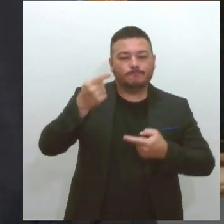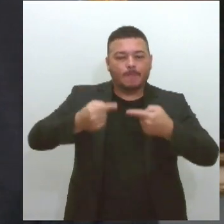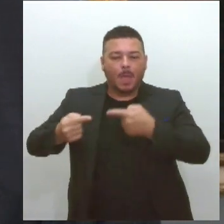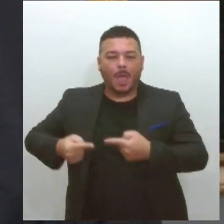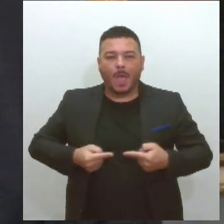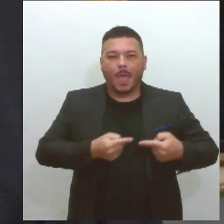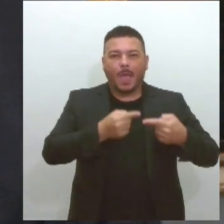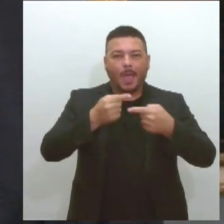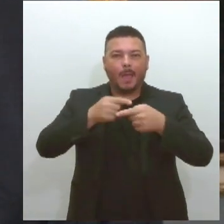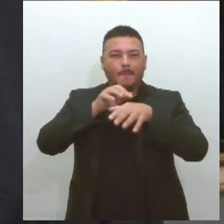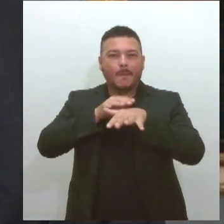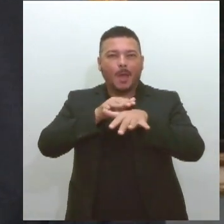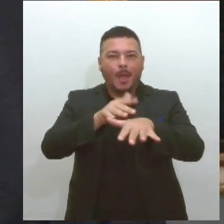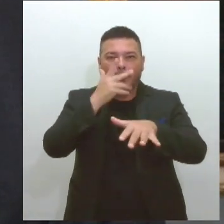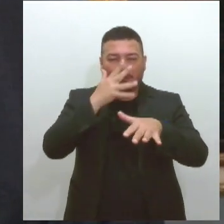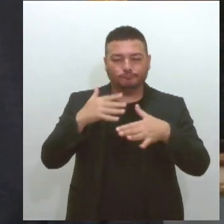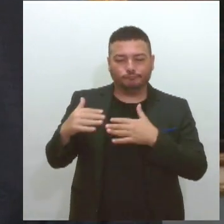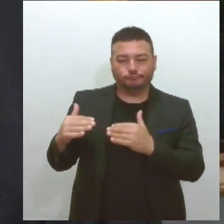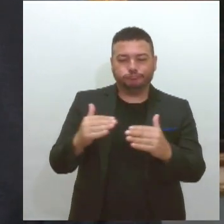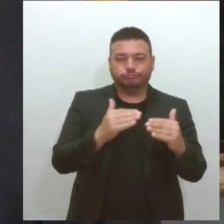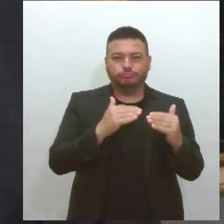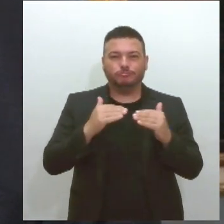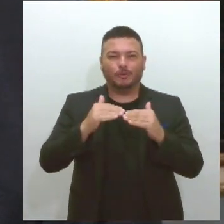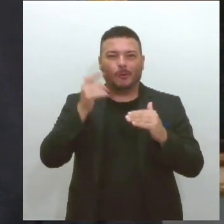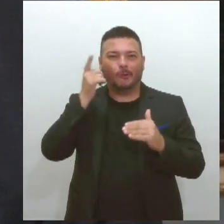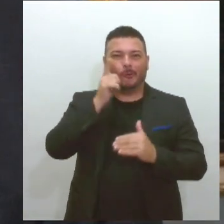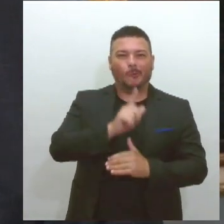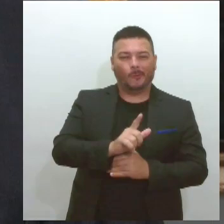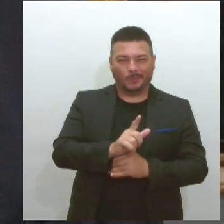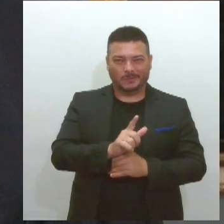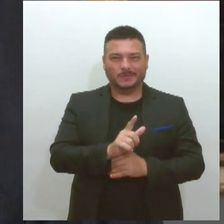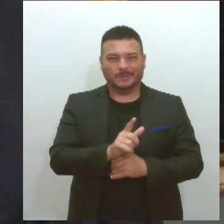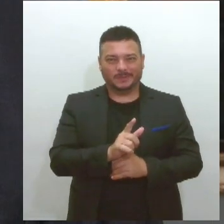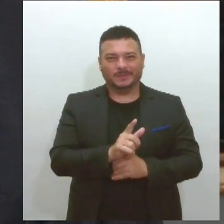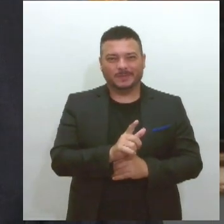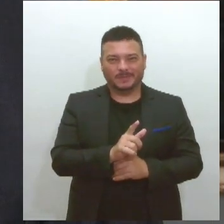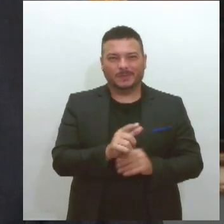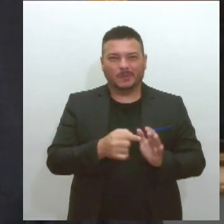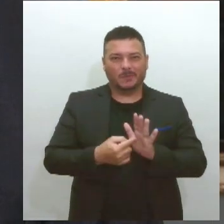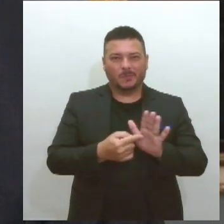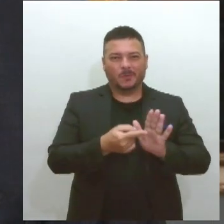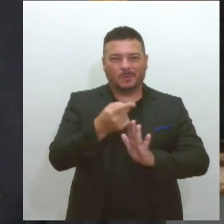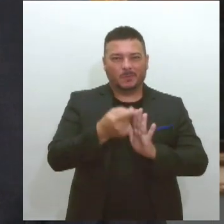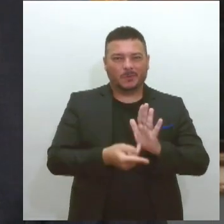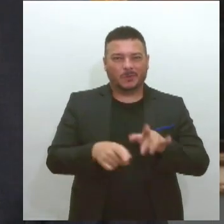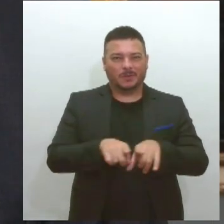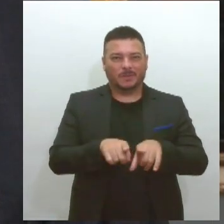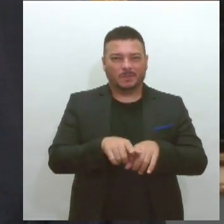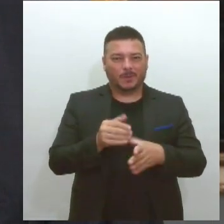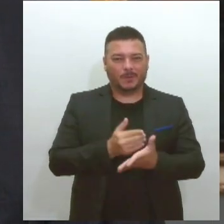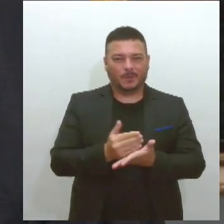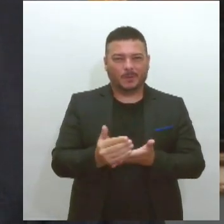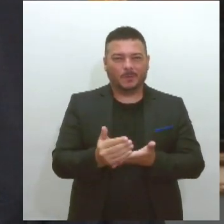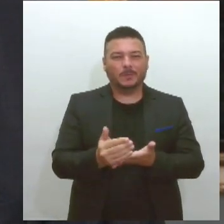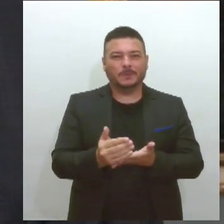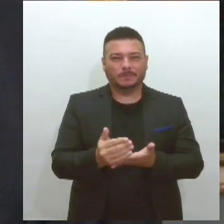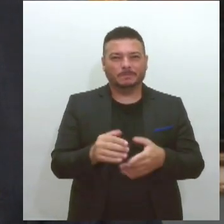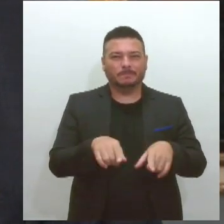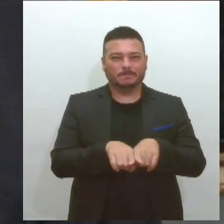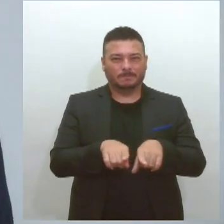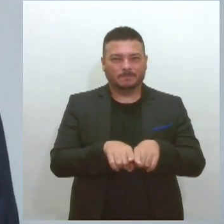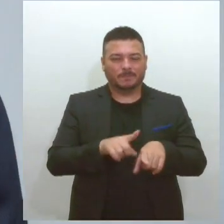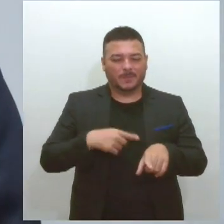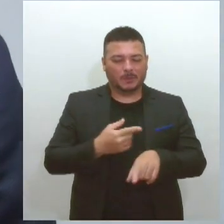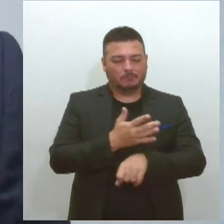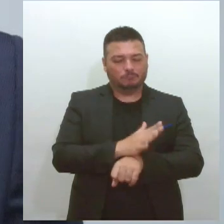sinergia a gente consiga trazer projetos, estabelecer iniciativa para se preparar para esse futuro.